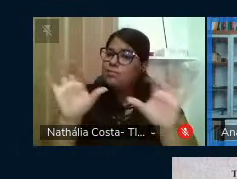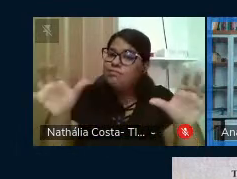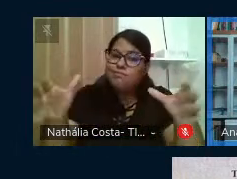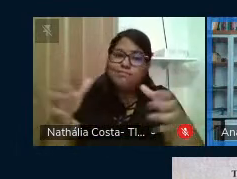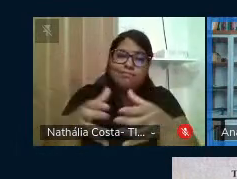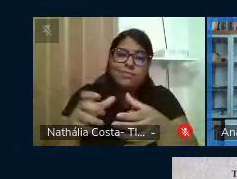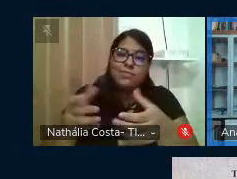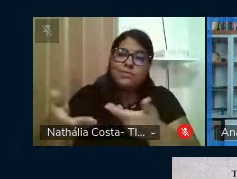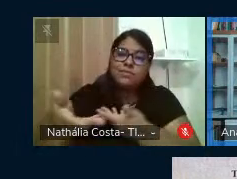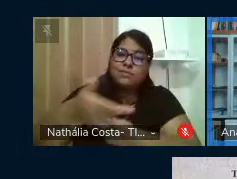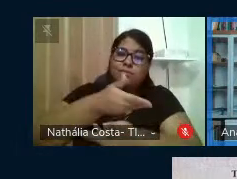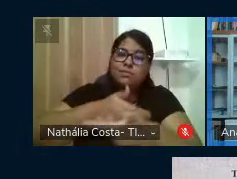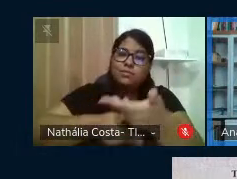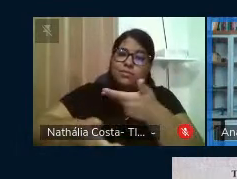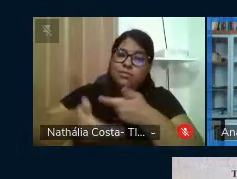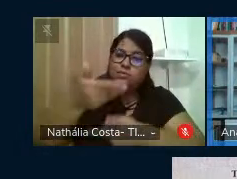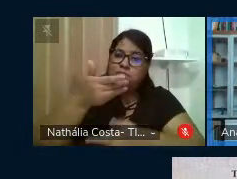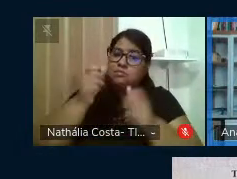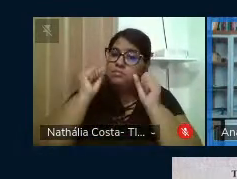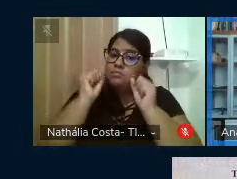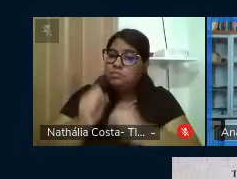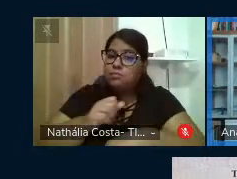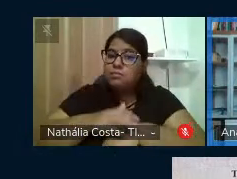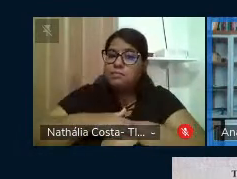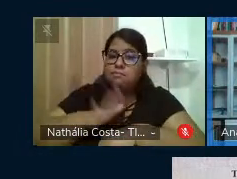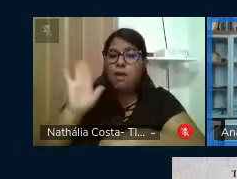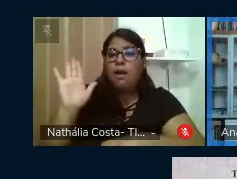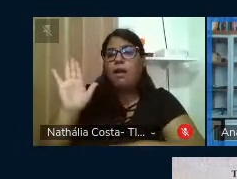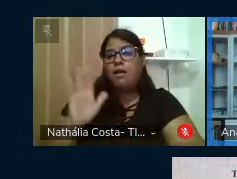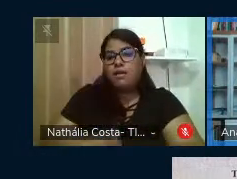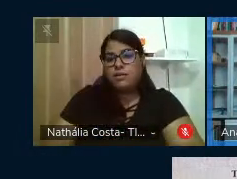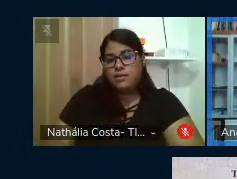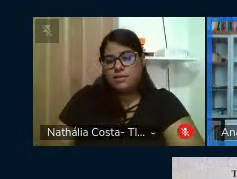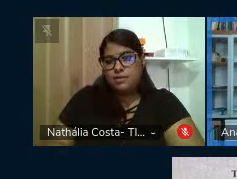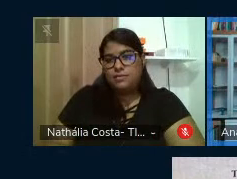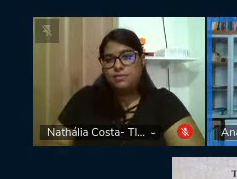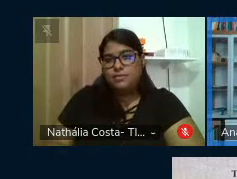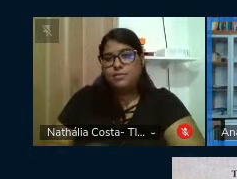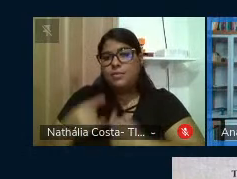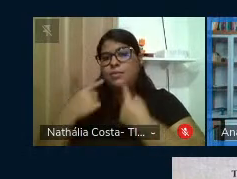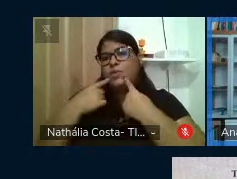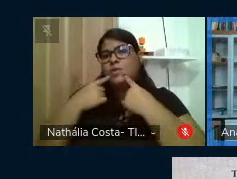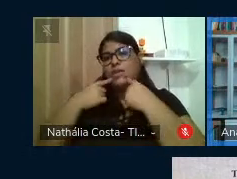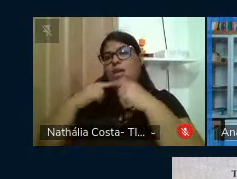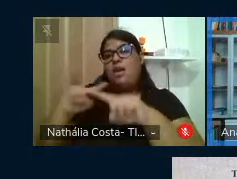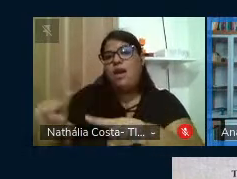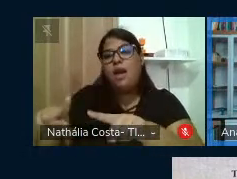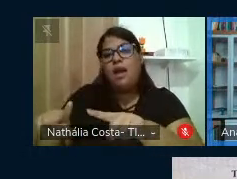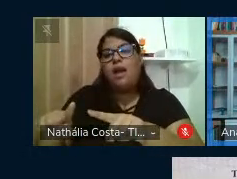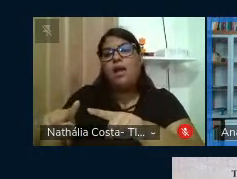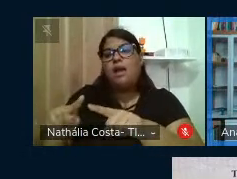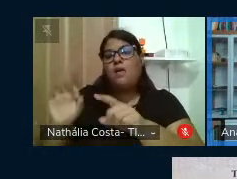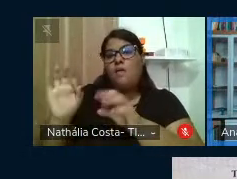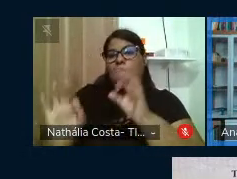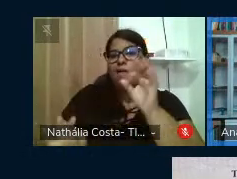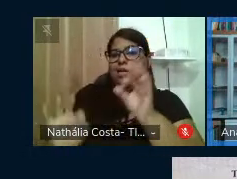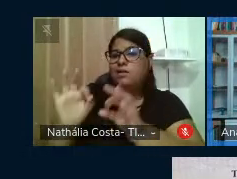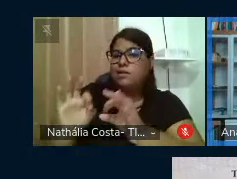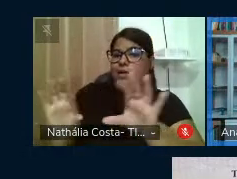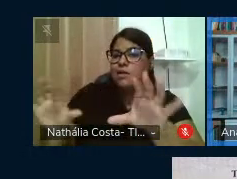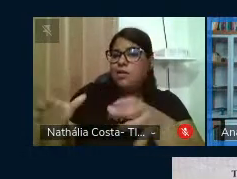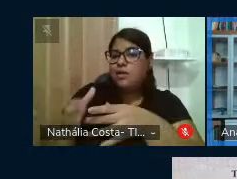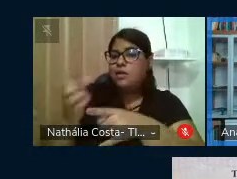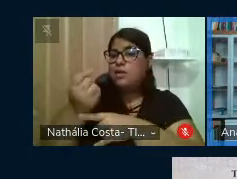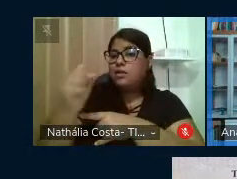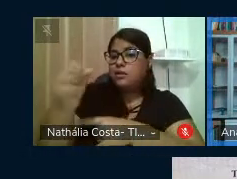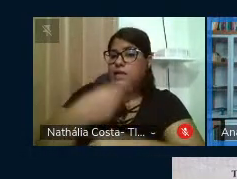com os outros, outras, pode ser mais. Denunciar, resistir e construir decisões coletivas em defesa da vida